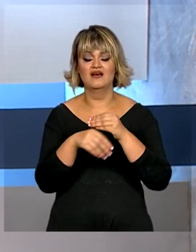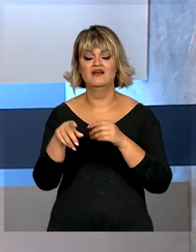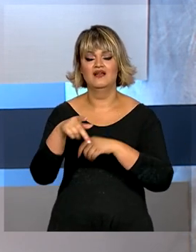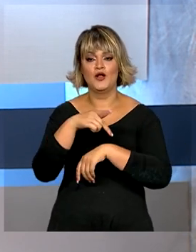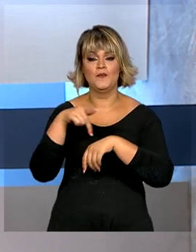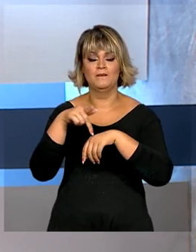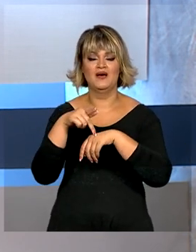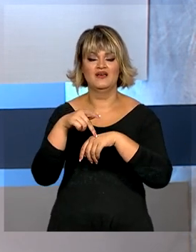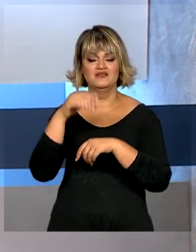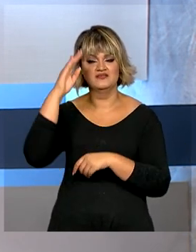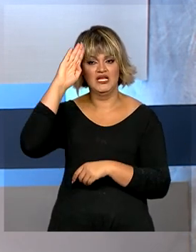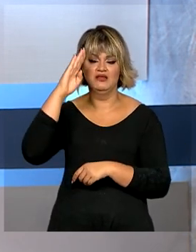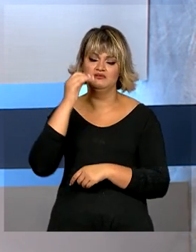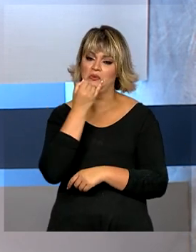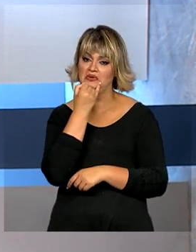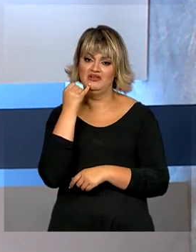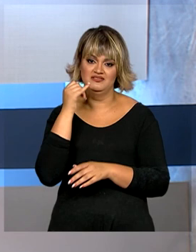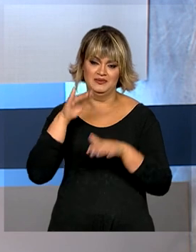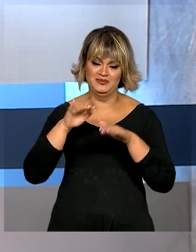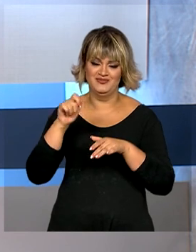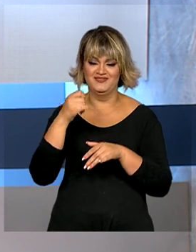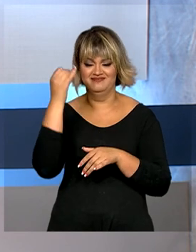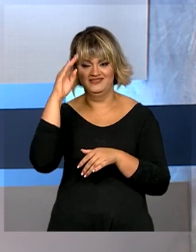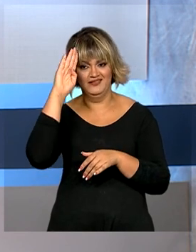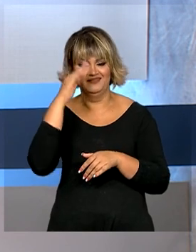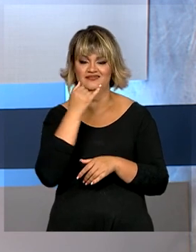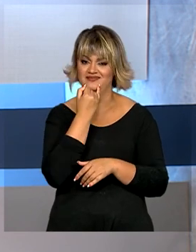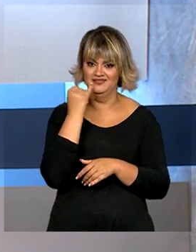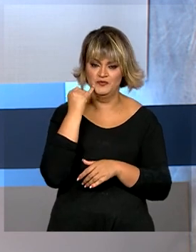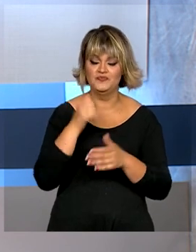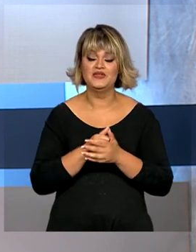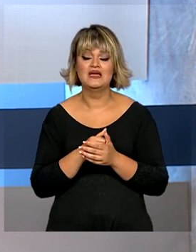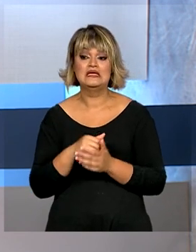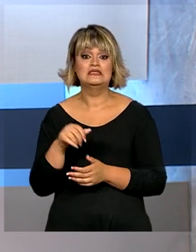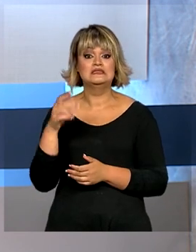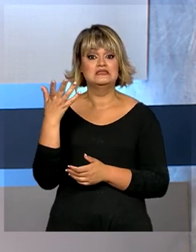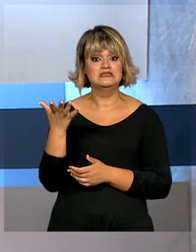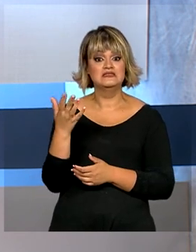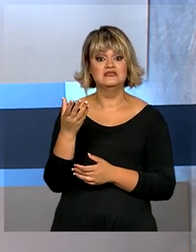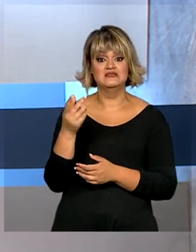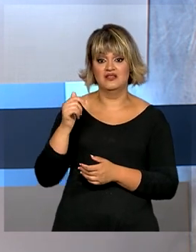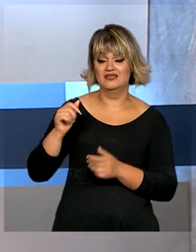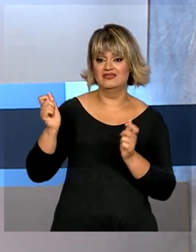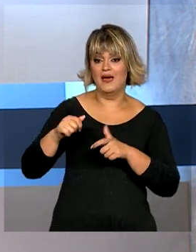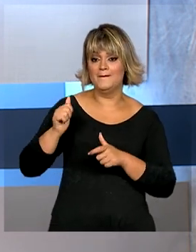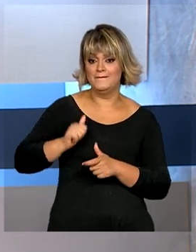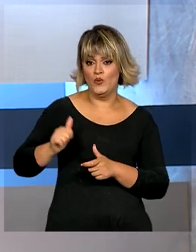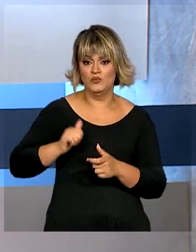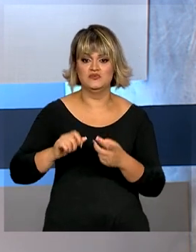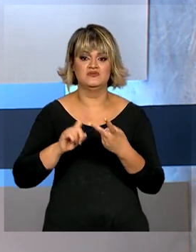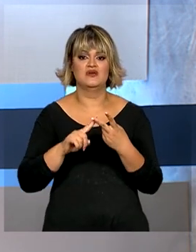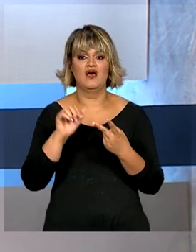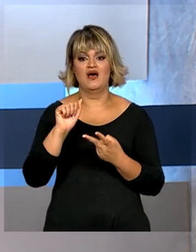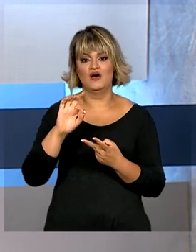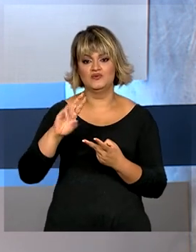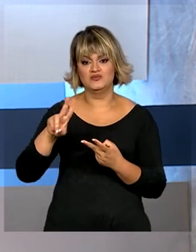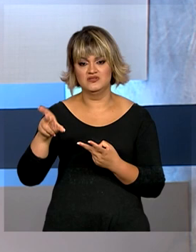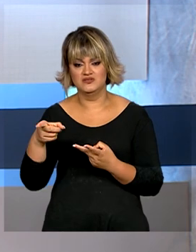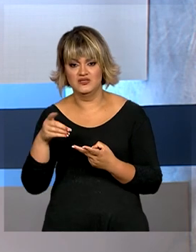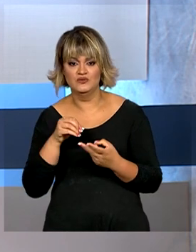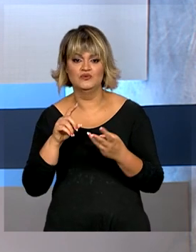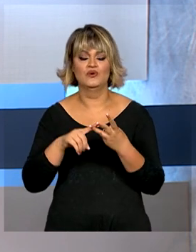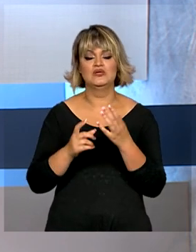Irlanda. São 30 vagas ofertadas e os selecionados terão direito à bolsa, auxílio, instalação,